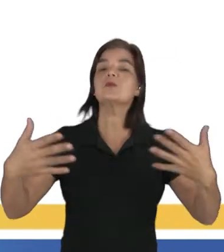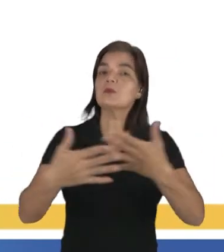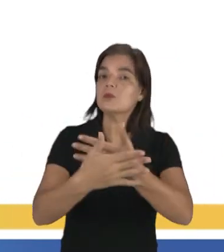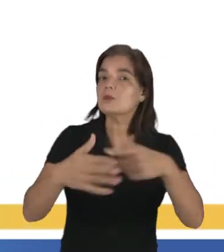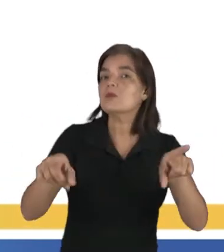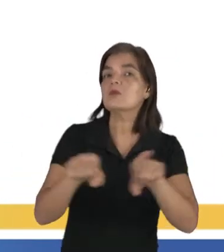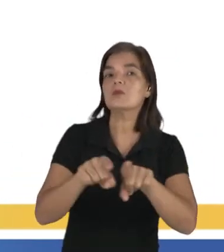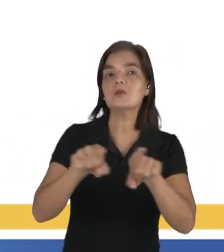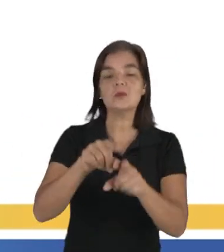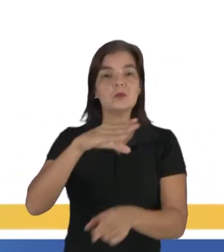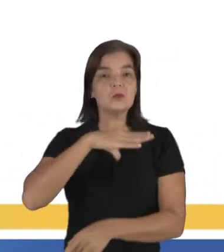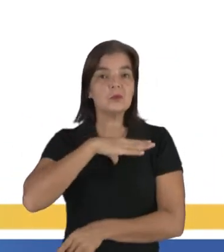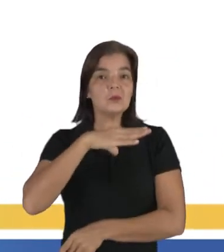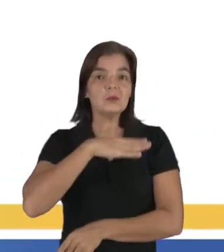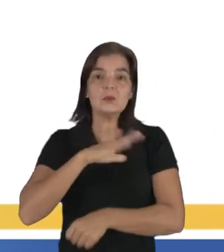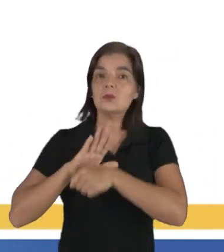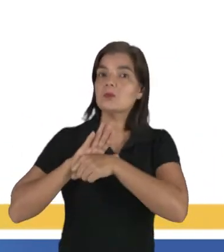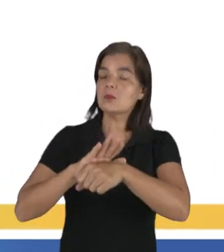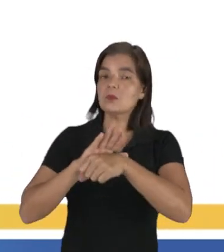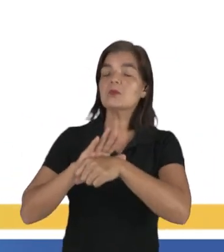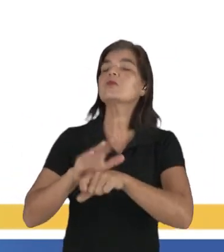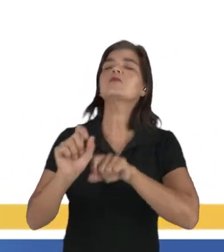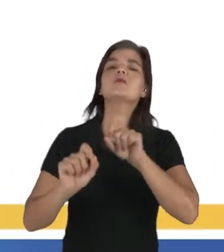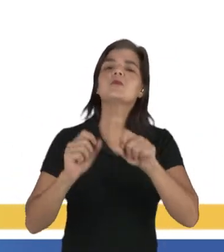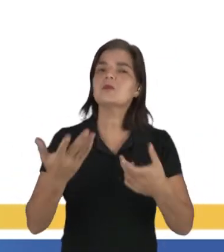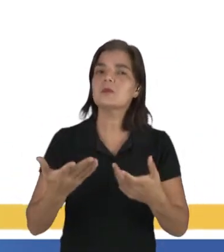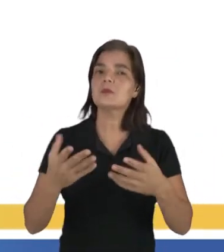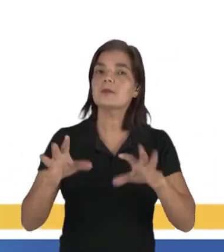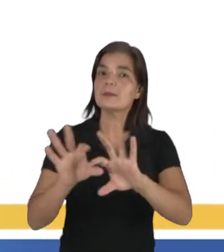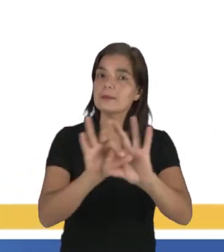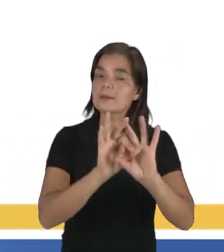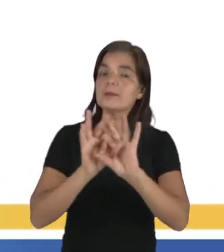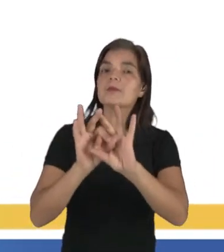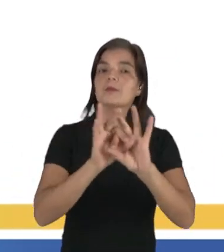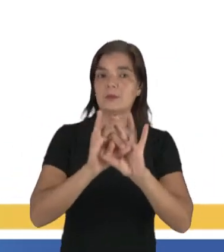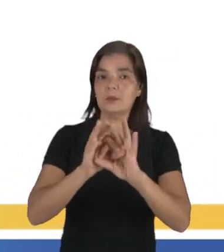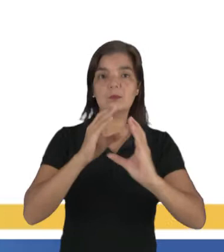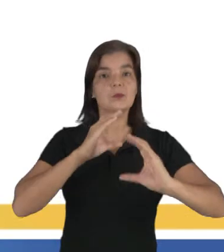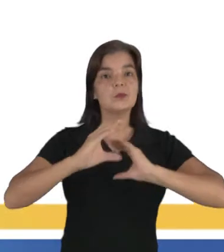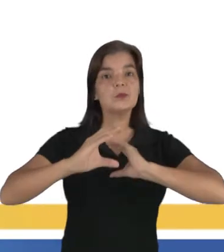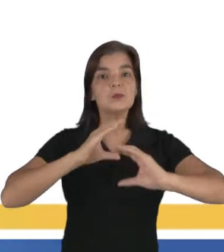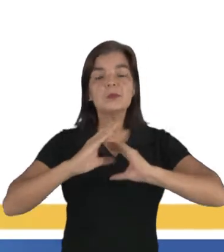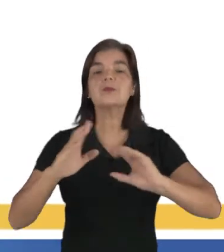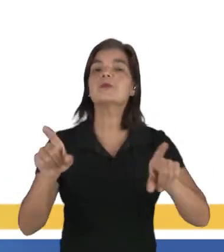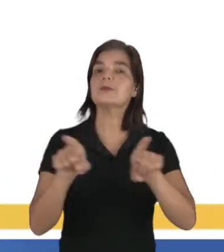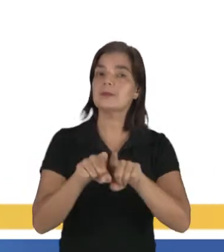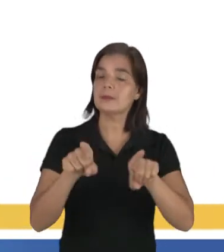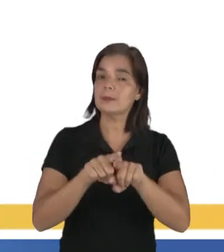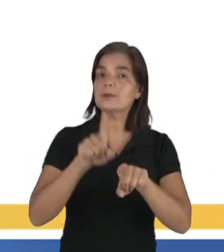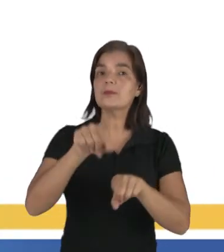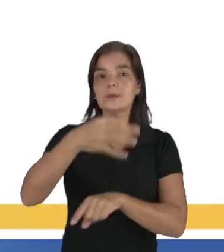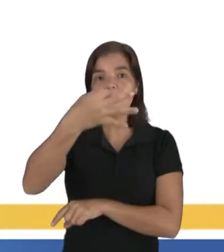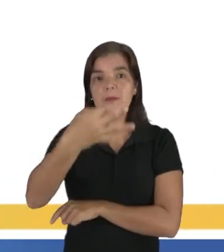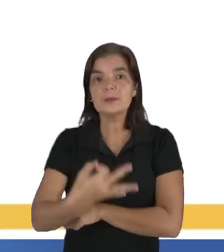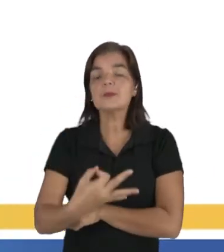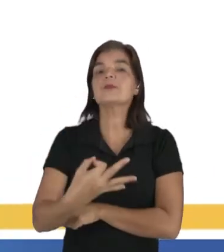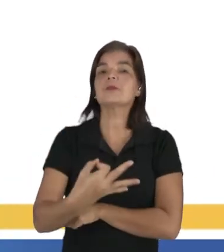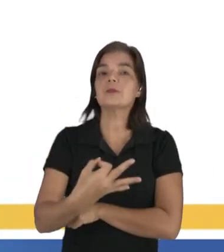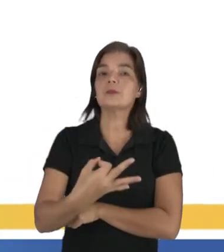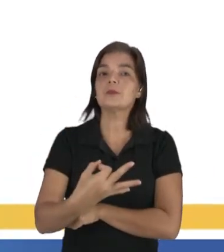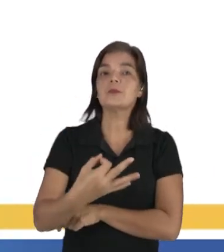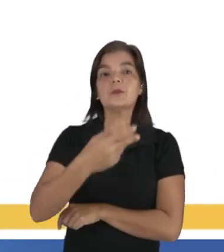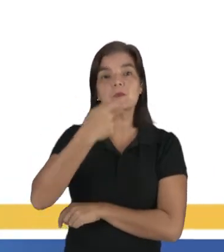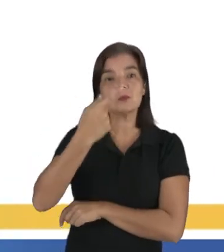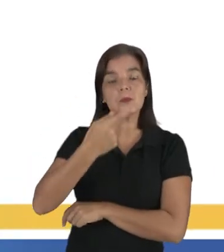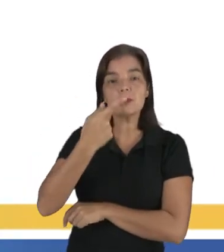ao passo que ela ajuda a contribuir para a uniformização da comunicação, que deve ser efetiva entre os